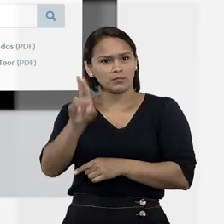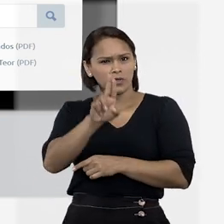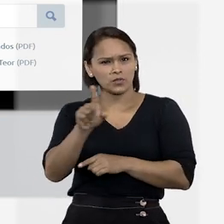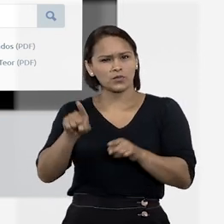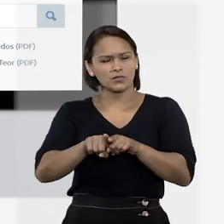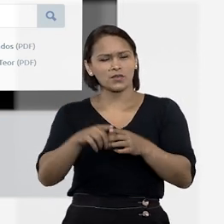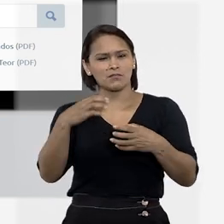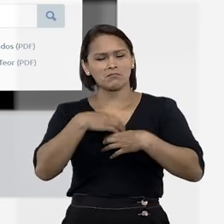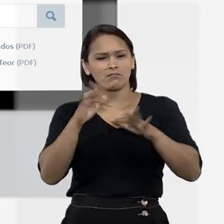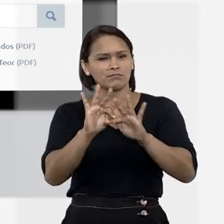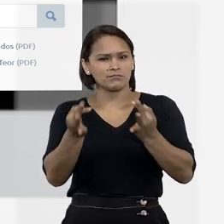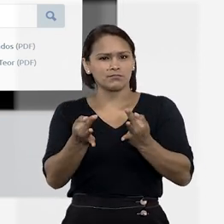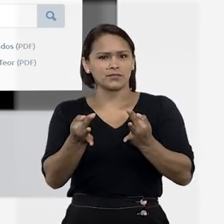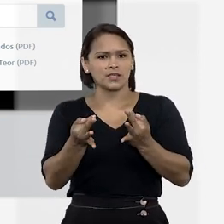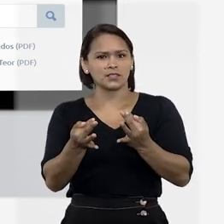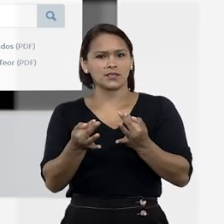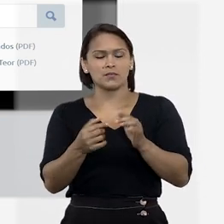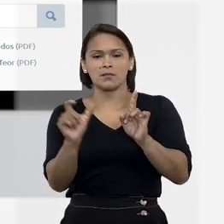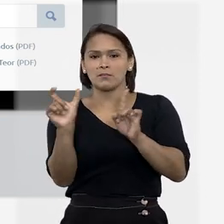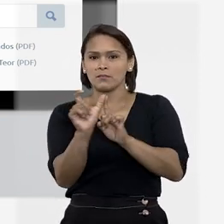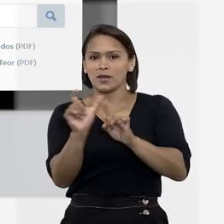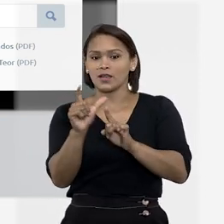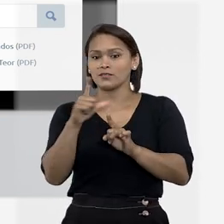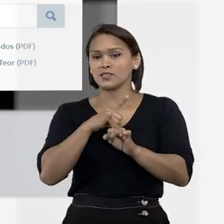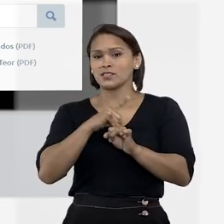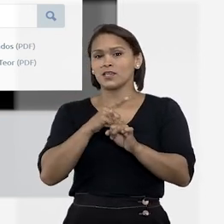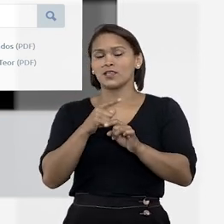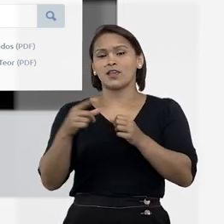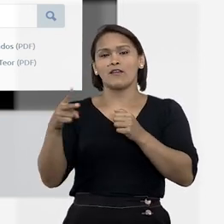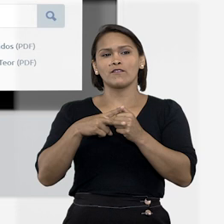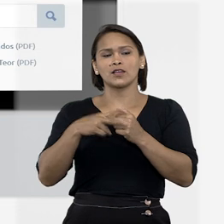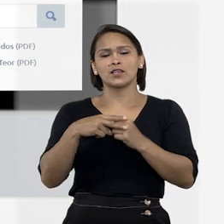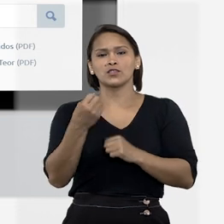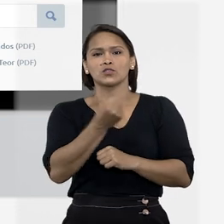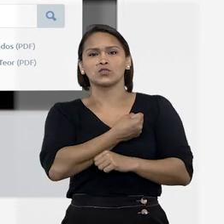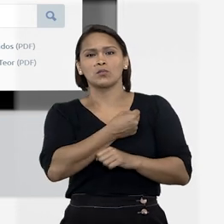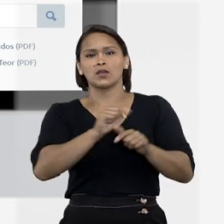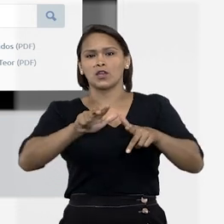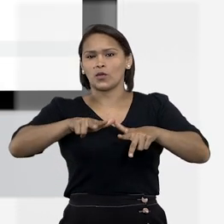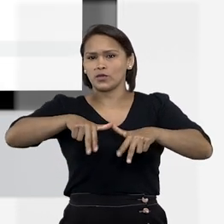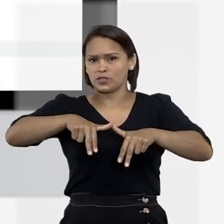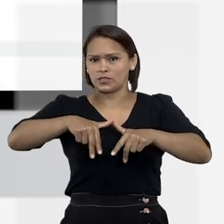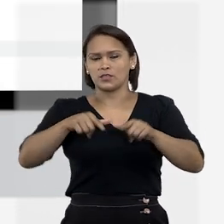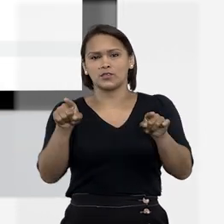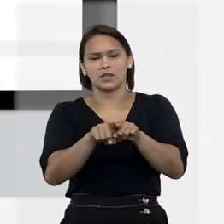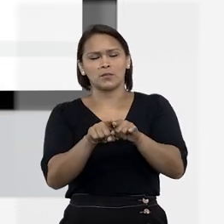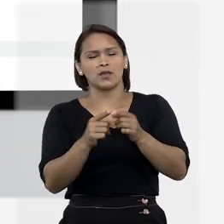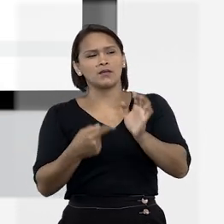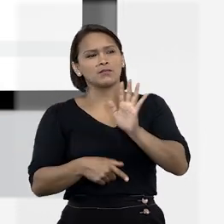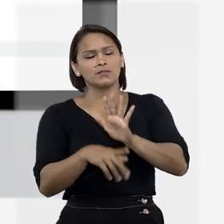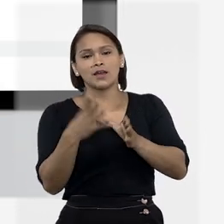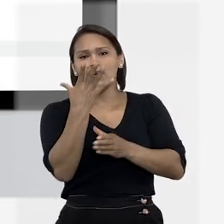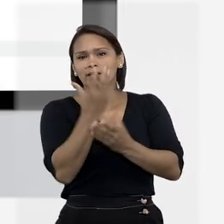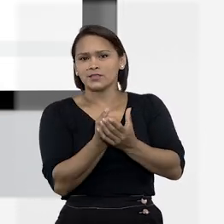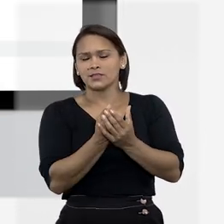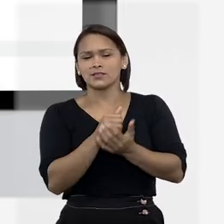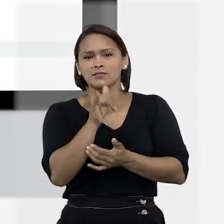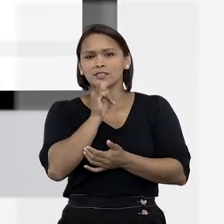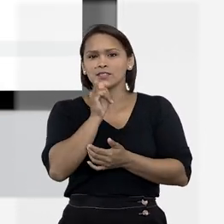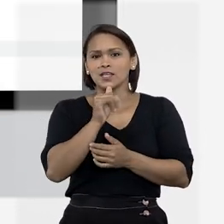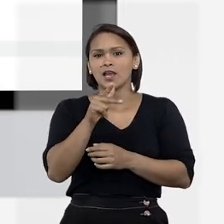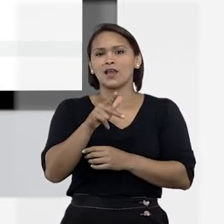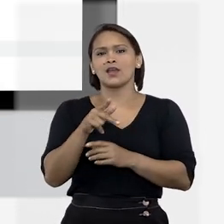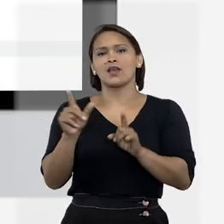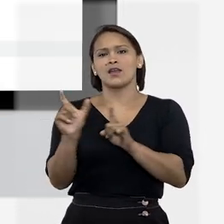situações mais simples, em palavras que tenham variação de número e gênero. Para resgatar, por exemplo, as